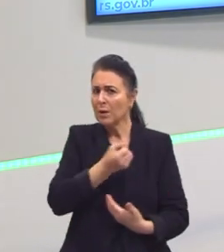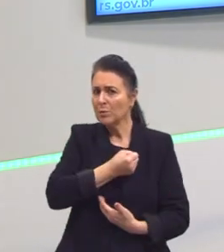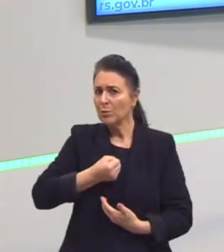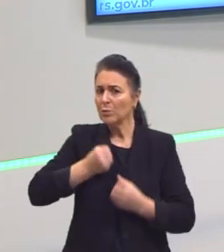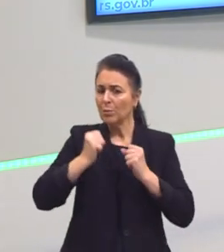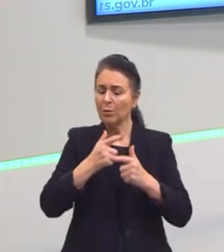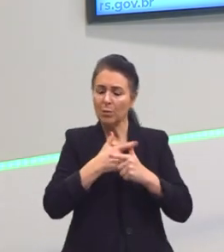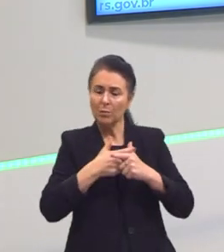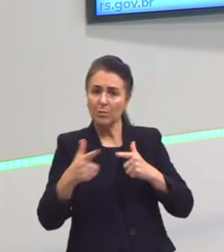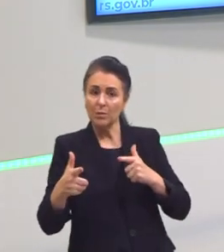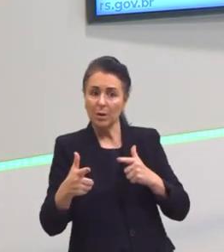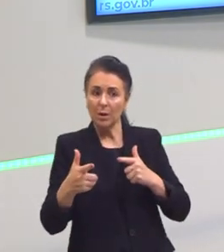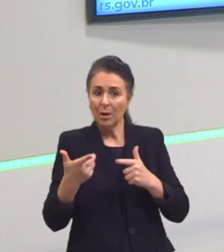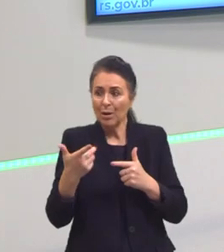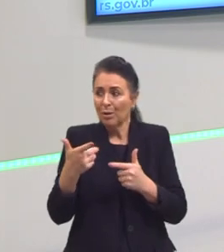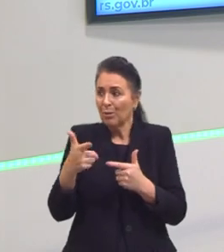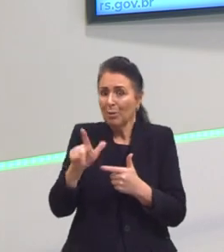para chegar em resto zero, tá? Basicamente.